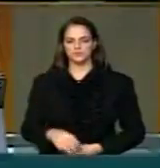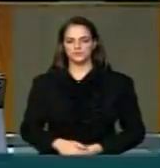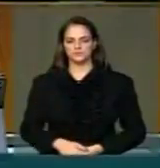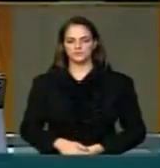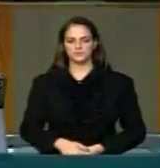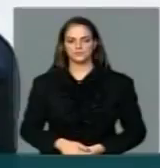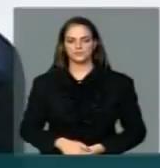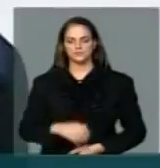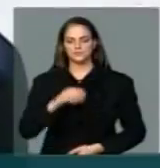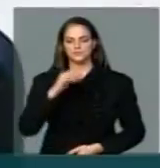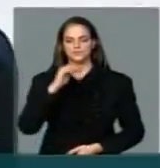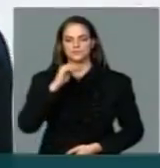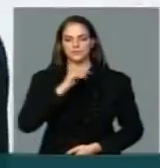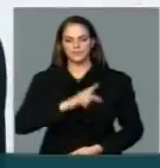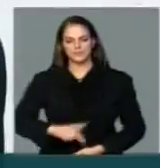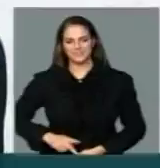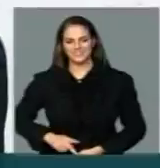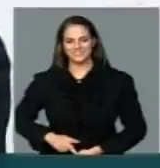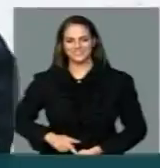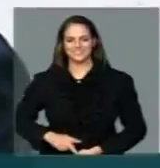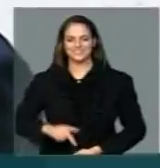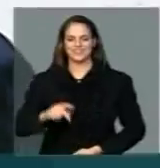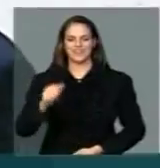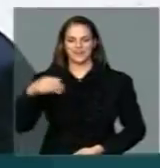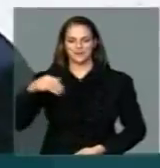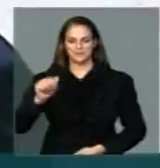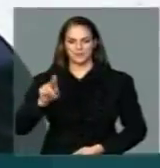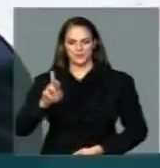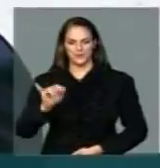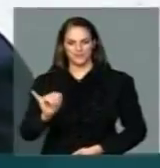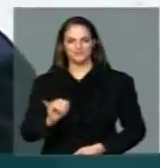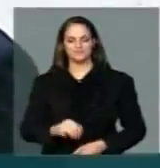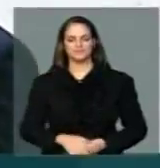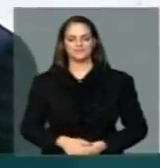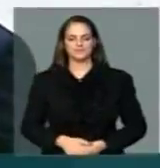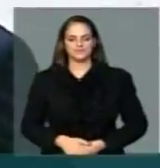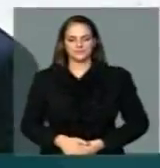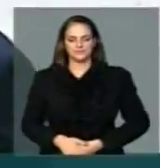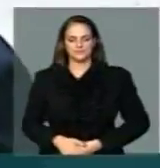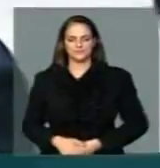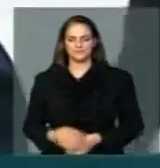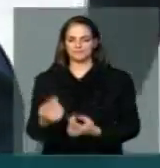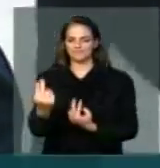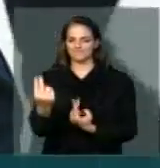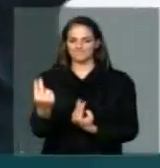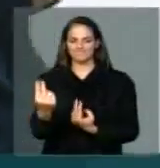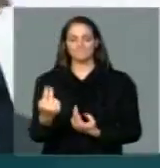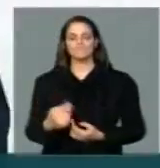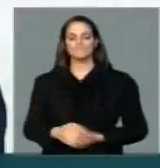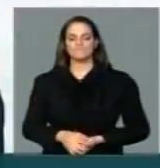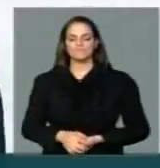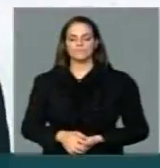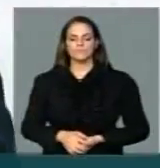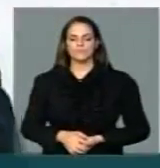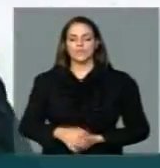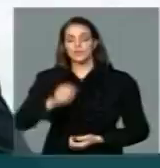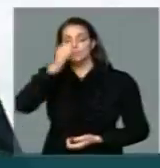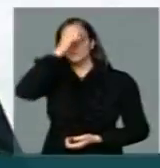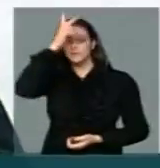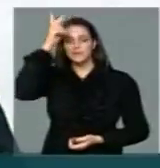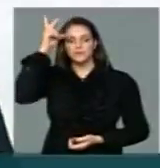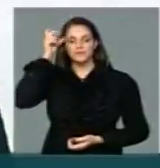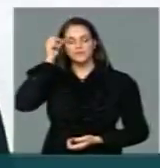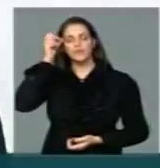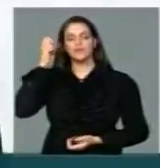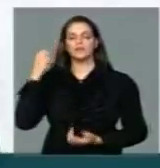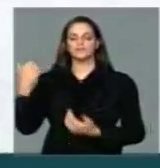Presidente Amaury, o senhor, como eu, assim como muitos deputados, estamos recebendo a visita dos prefeitos que vem,